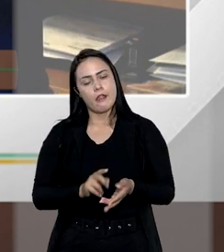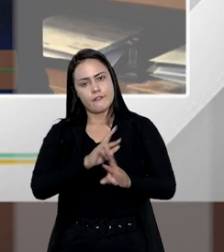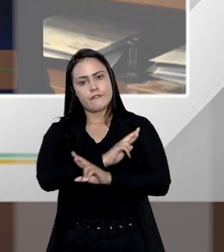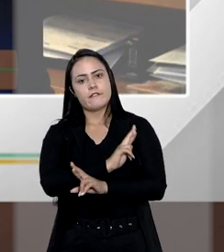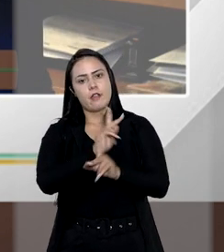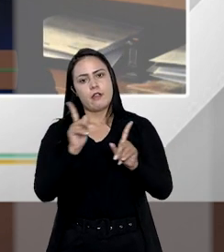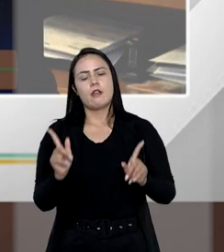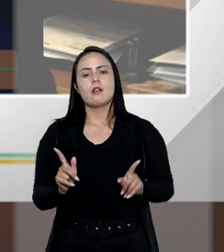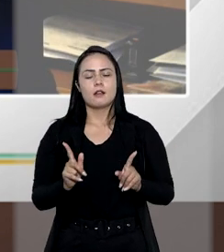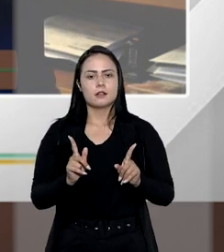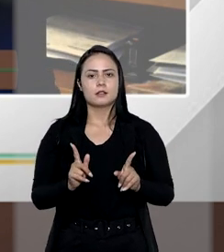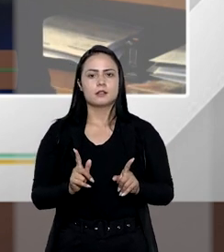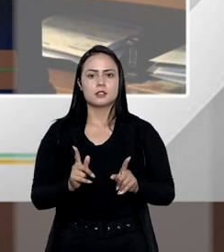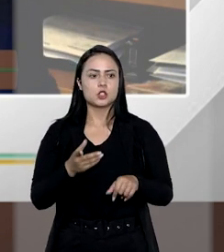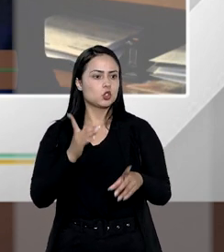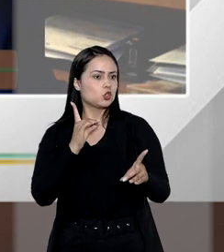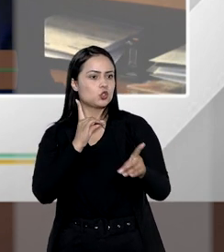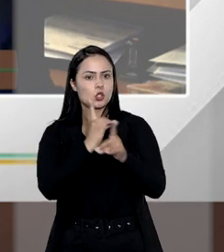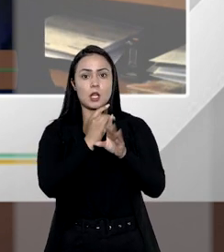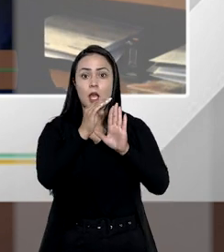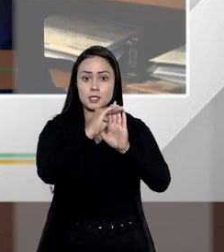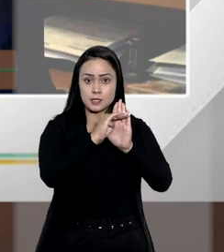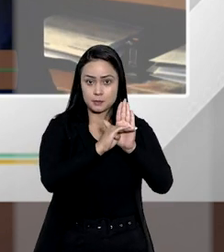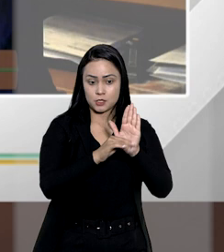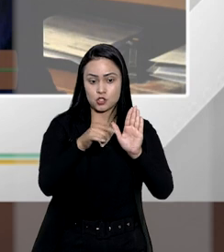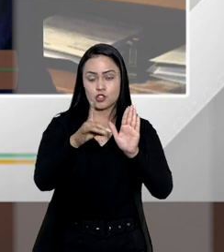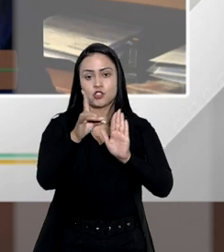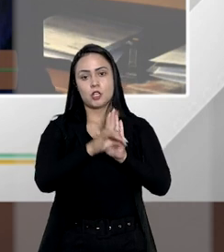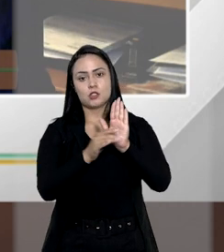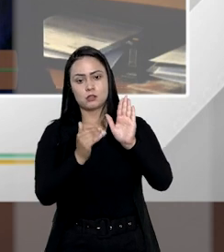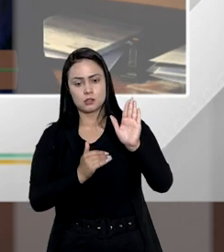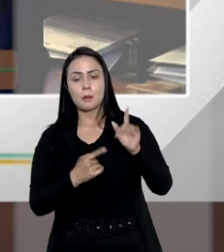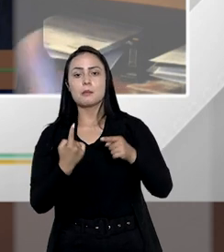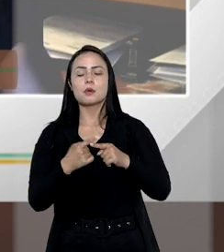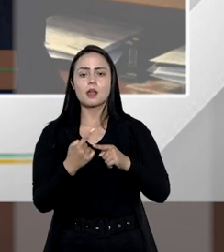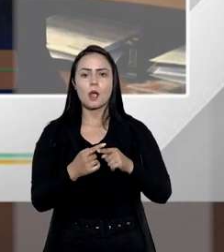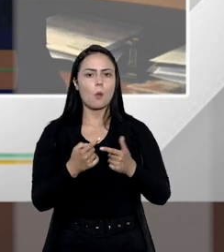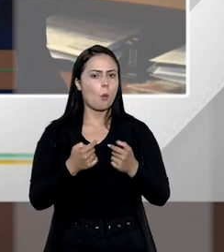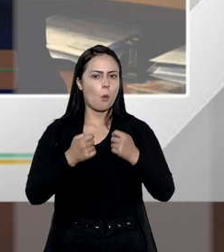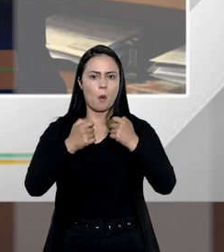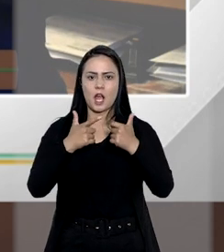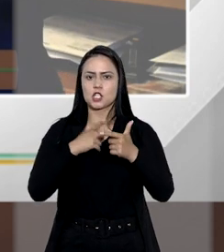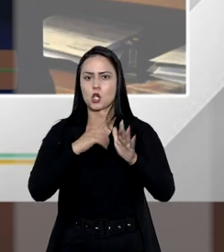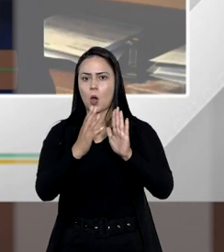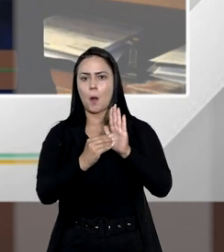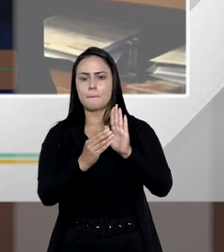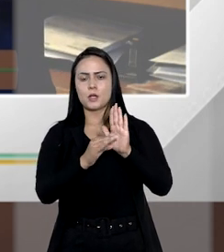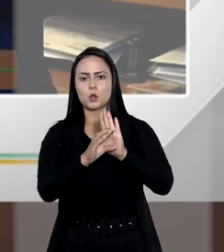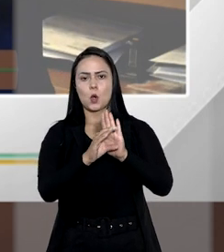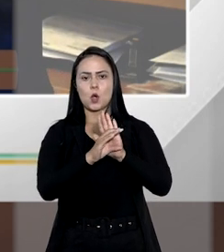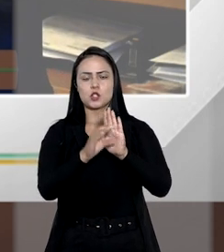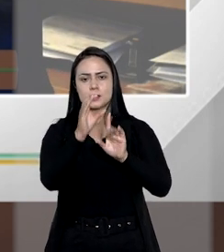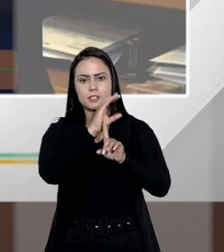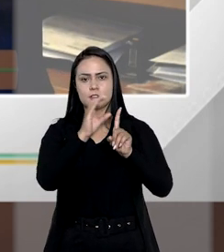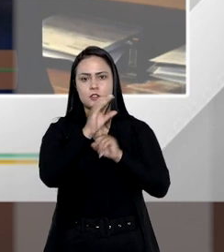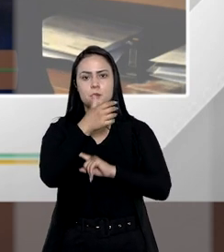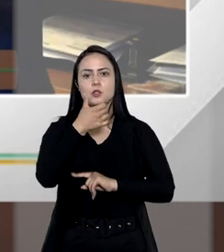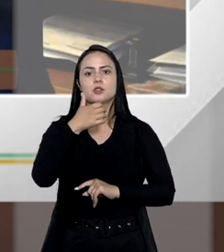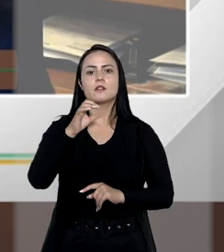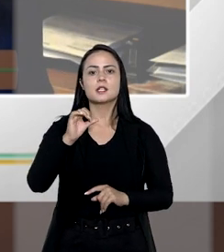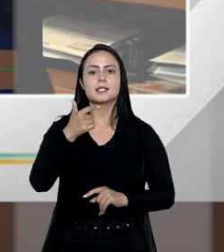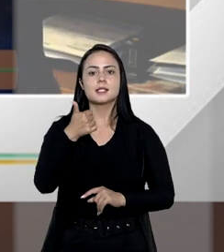outra que não mais encontra respaldo no direito sucessório que é praticamente cópia do Código Civil de